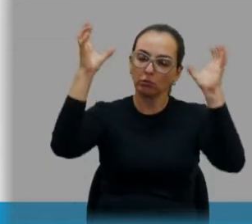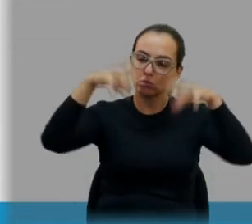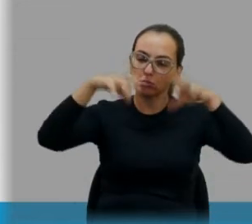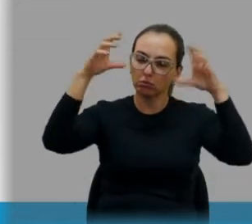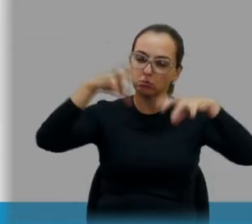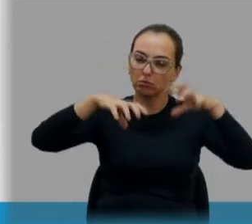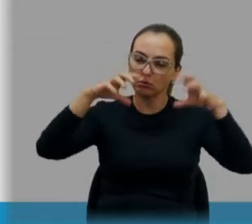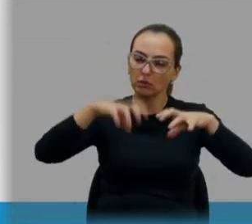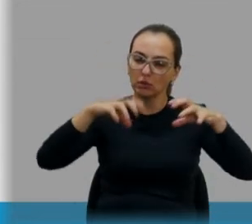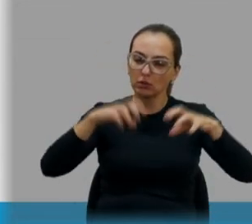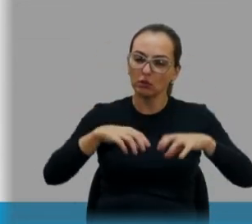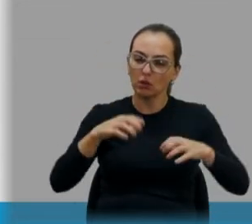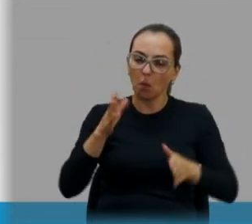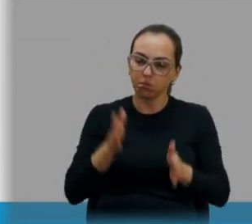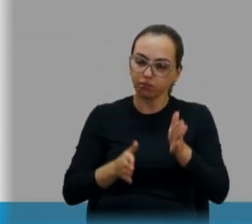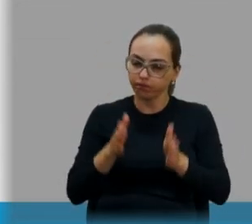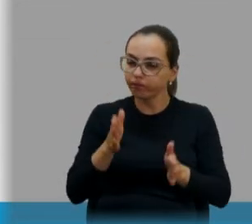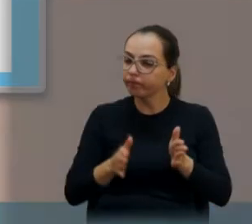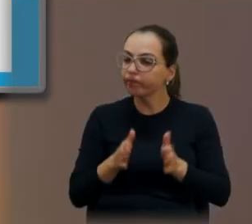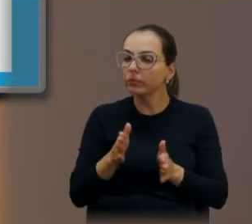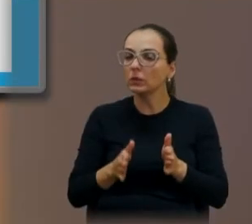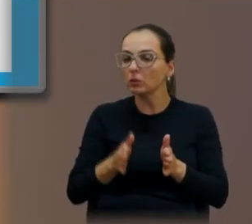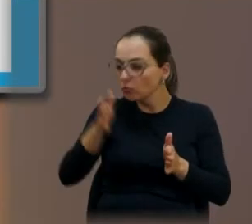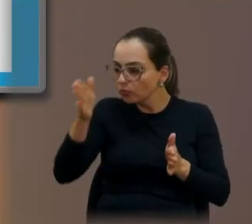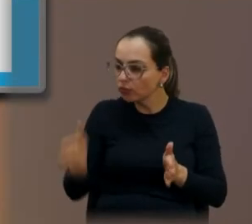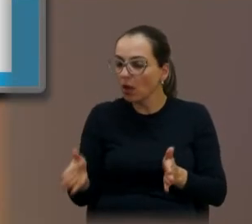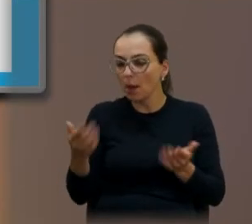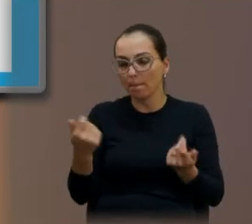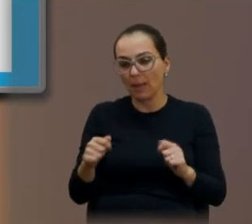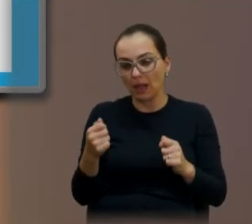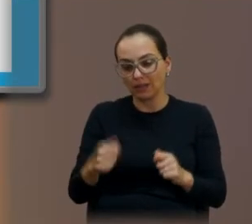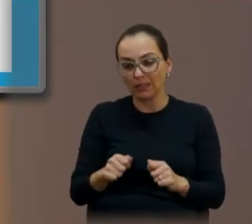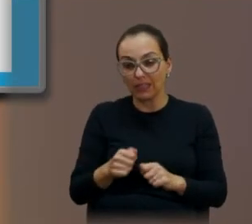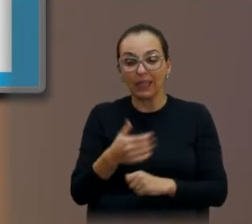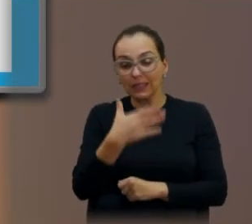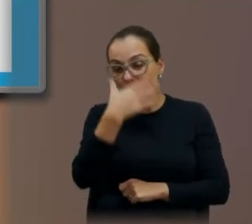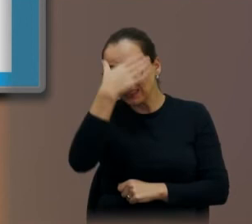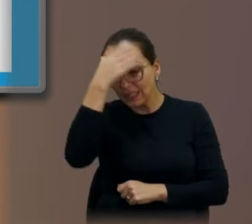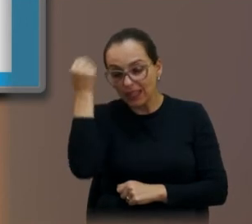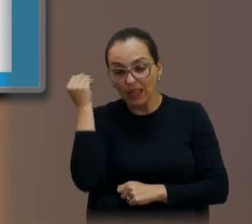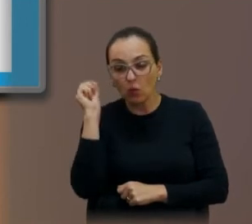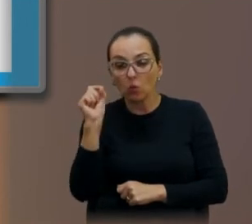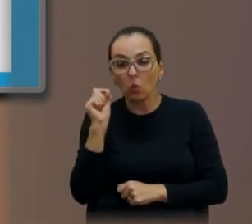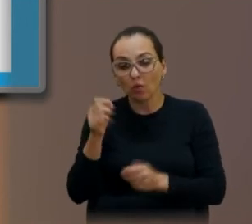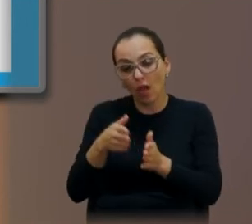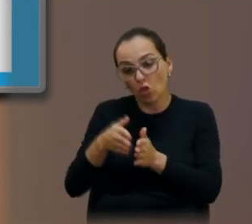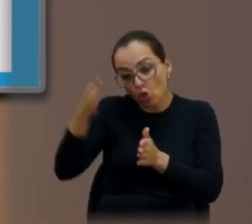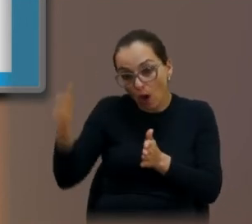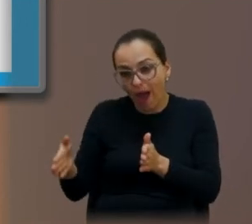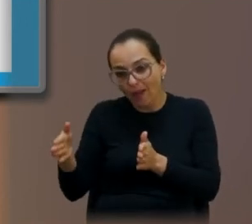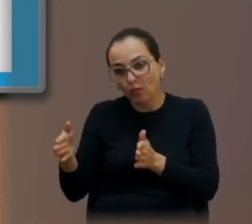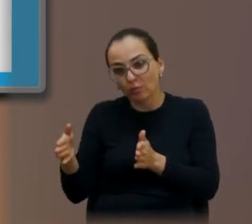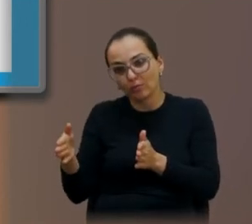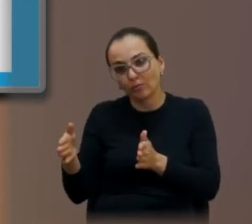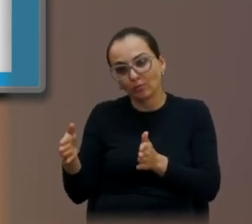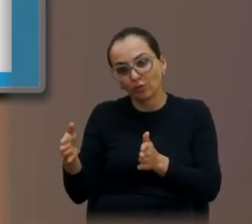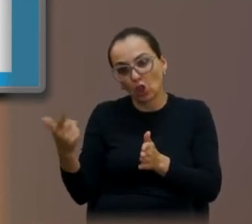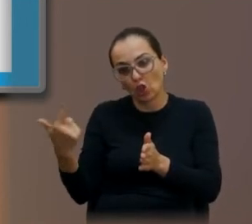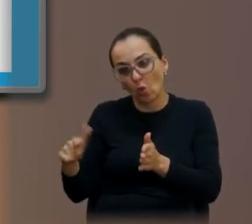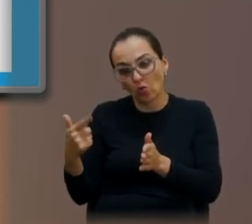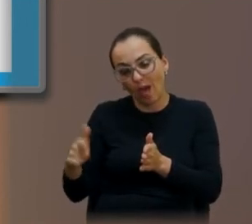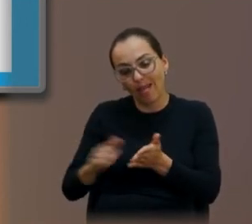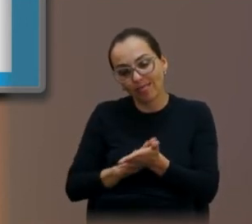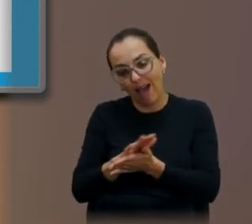complicado. E ele esqueceu de fazer a lateral também, a mesma coisa, sem calçada, sem